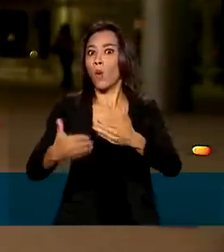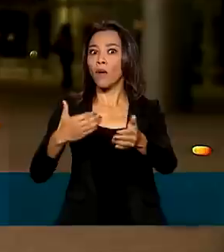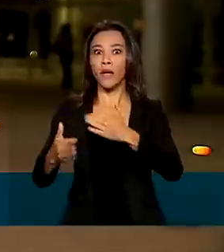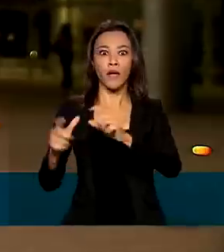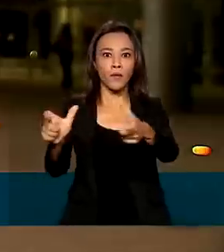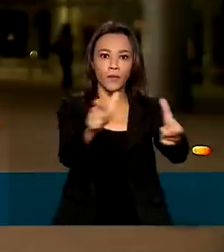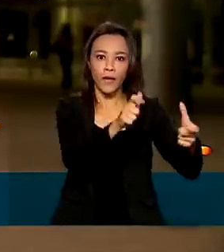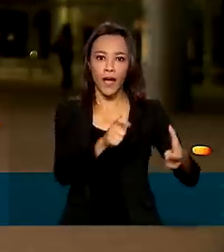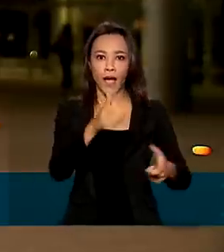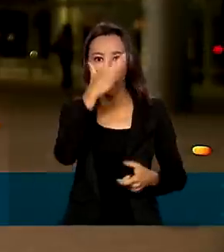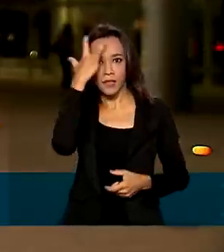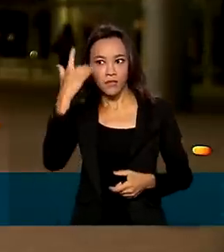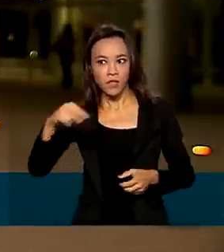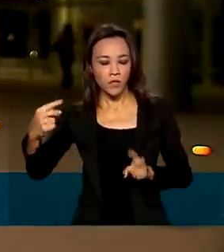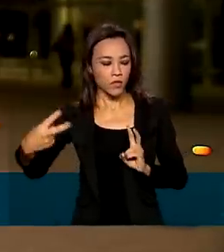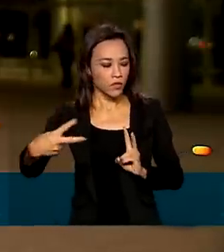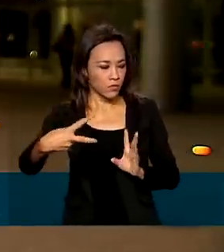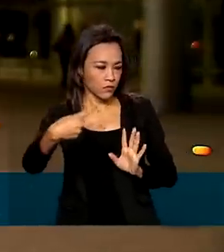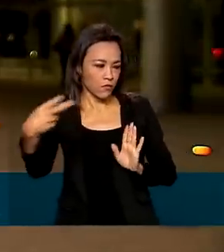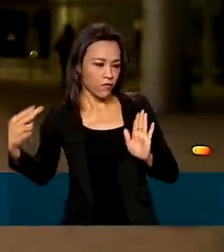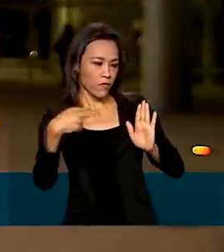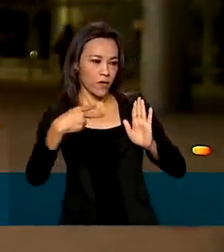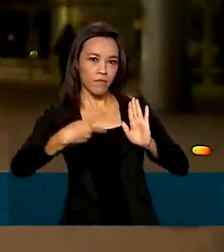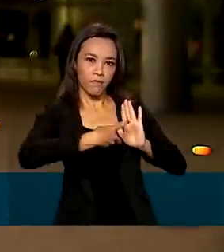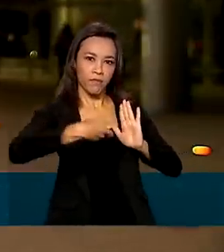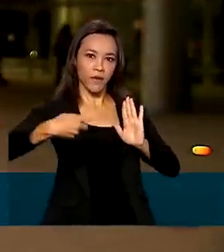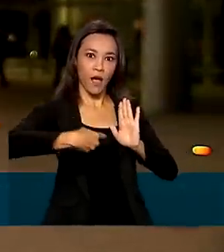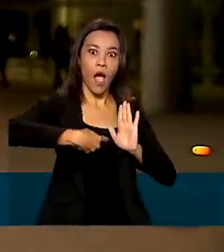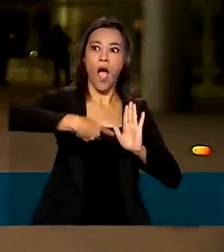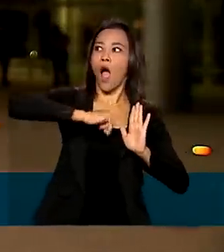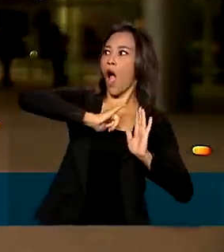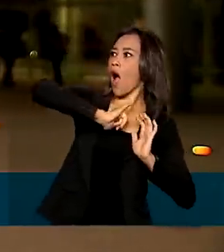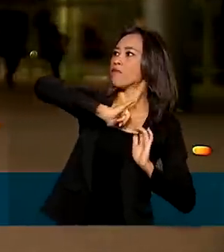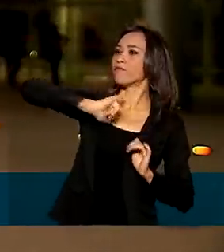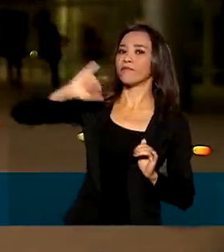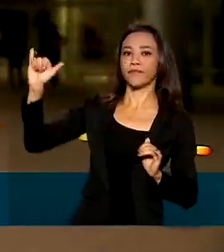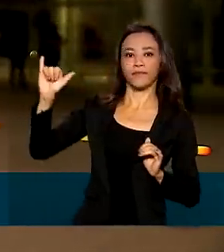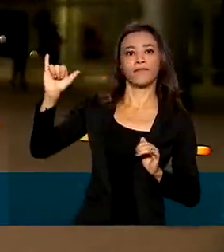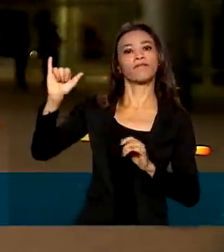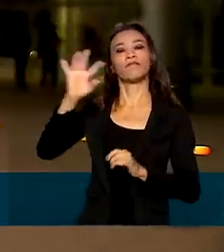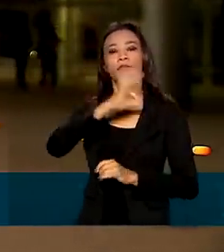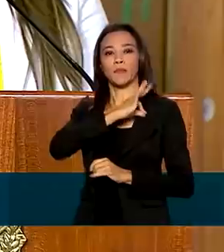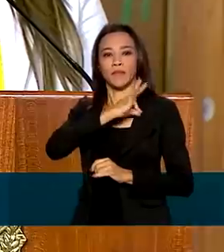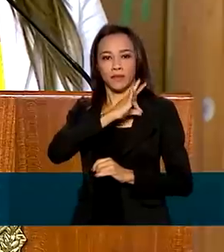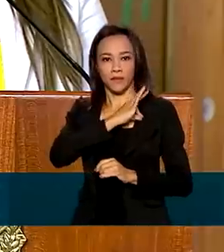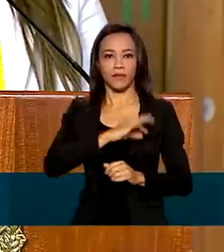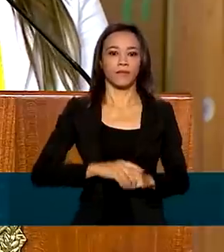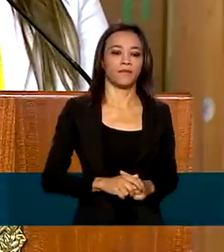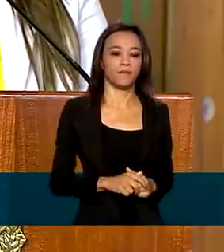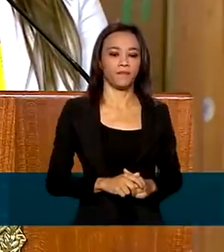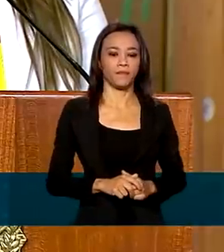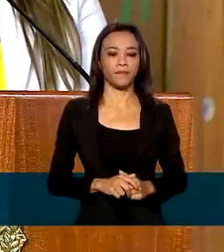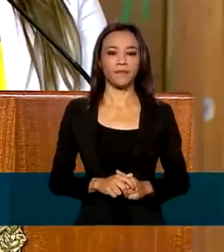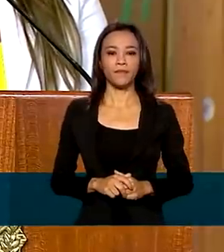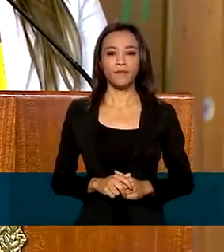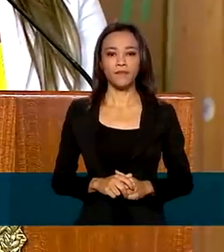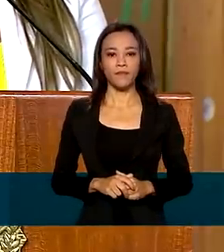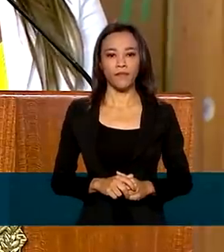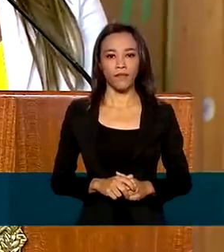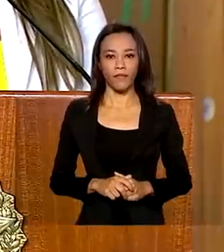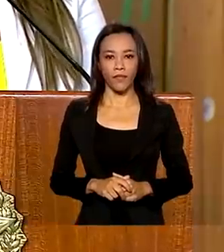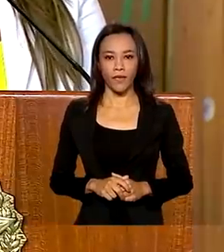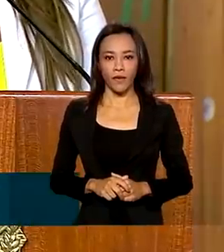A partir daí, os atendentes ou servidores públicos acionam as autoridades policiais. A violência não é um